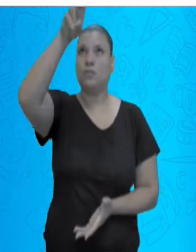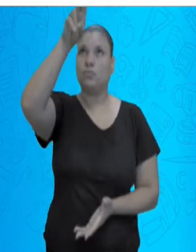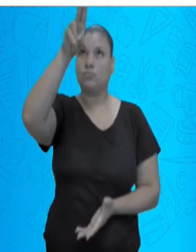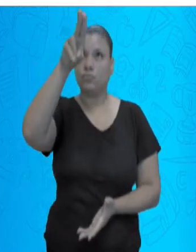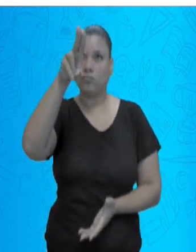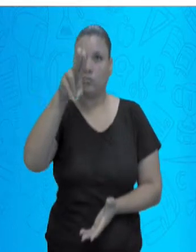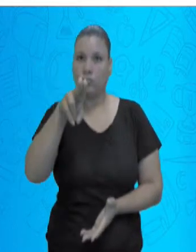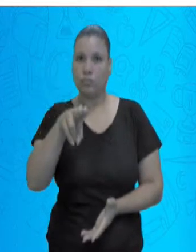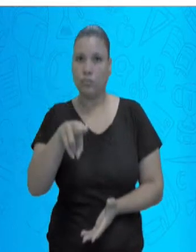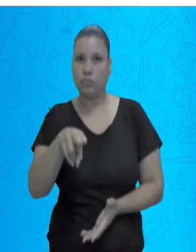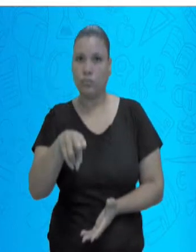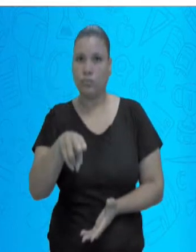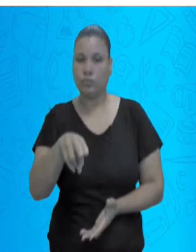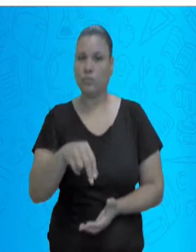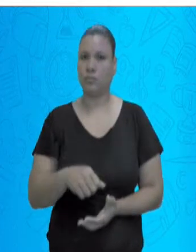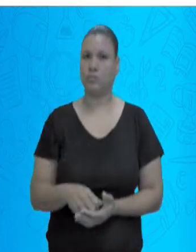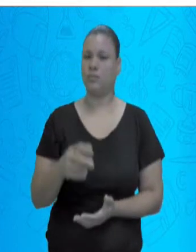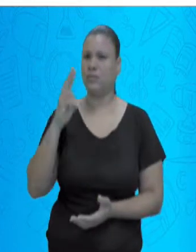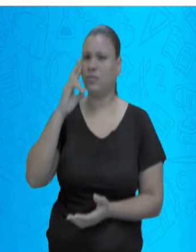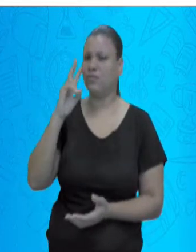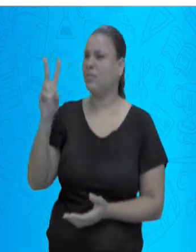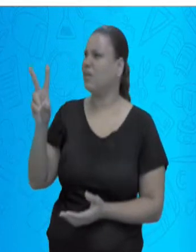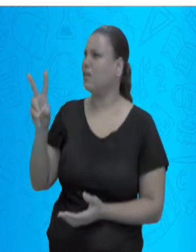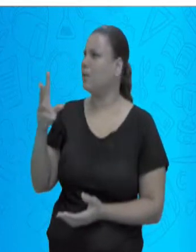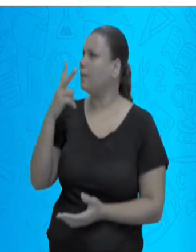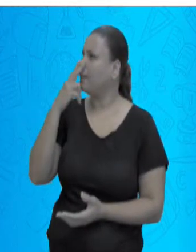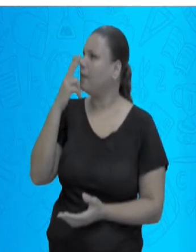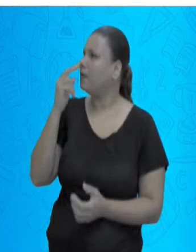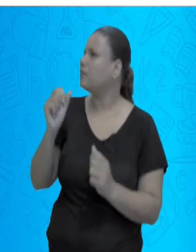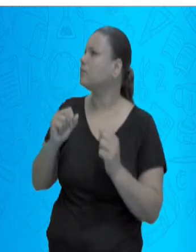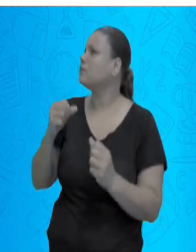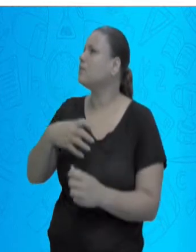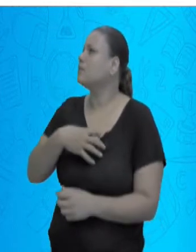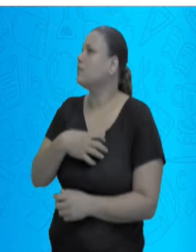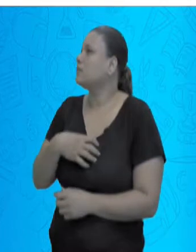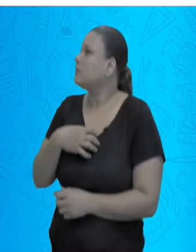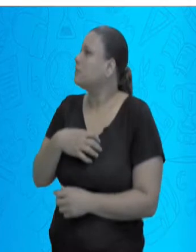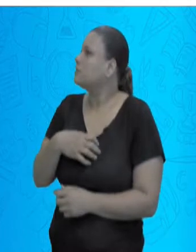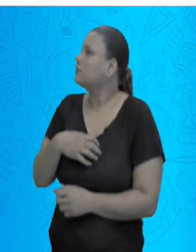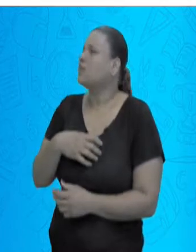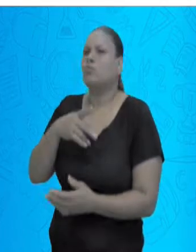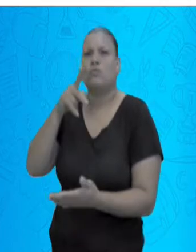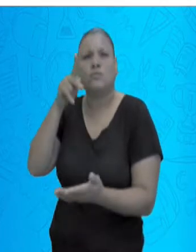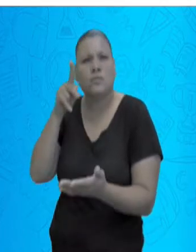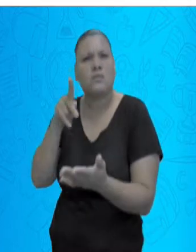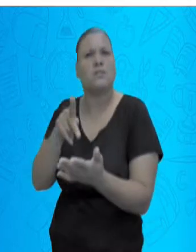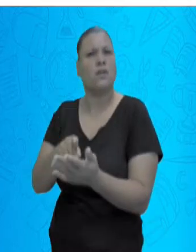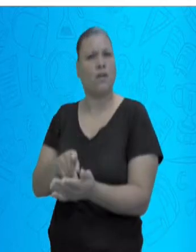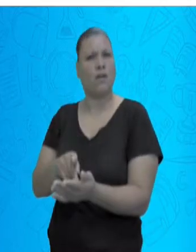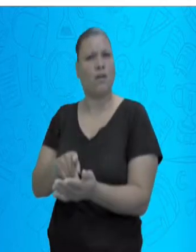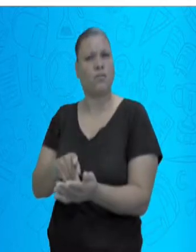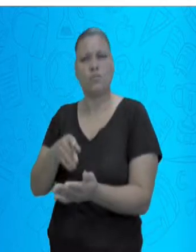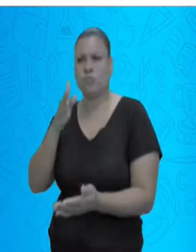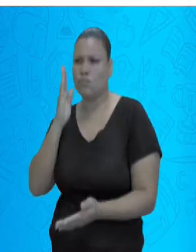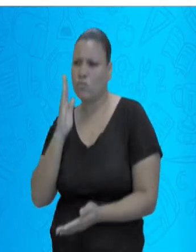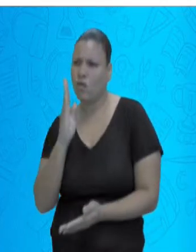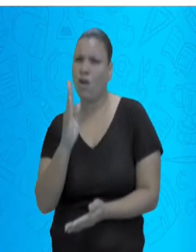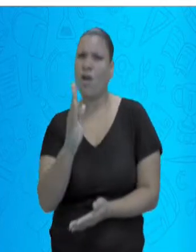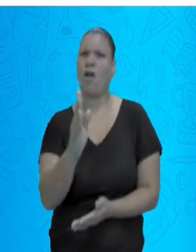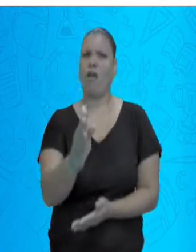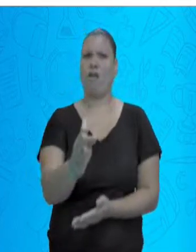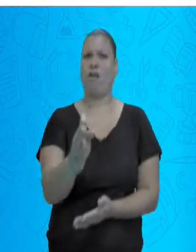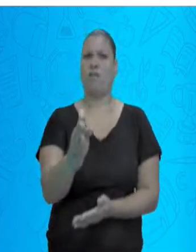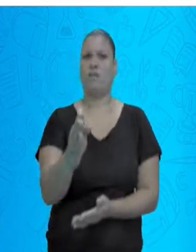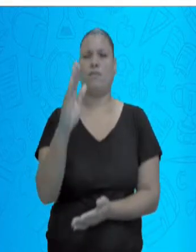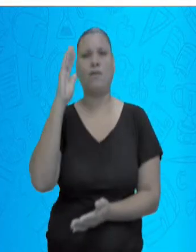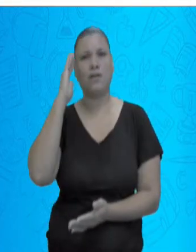uma firmeza do que está acontecendo. Essa imagem aqui, linda-se por sinal, né, gente? Já aqui, é até